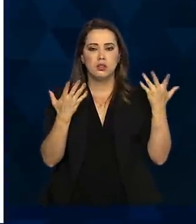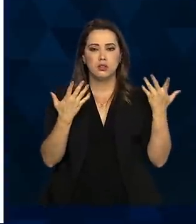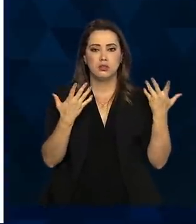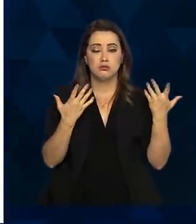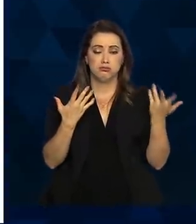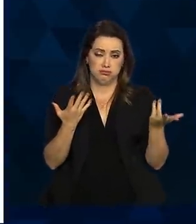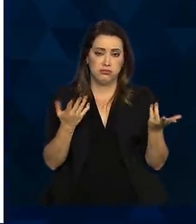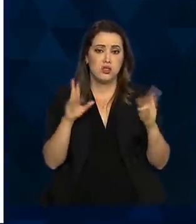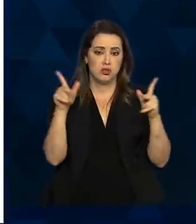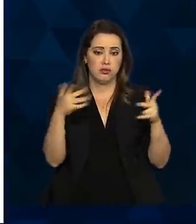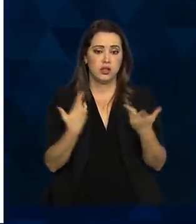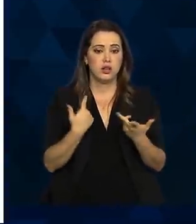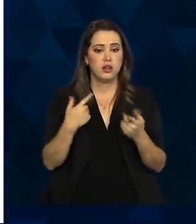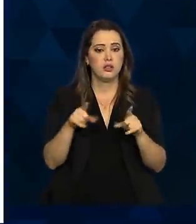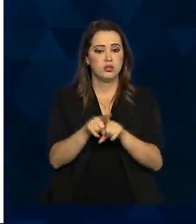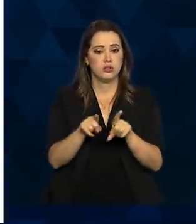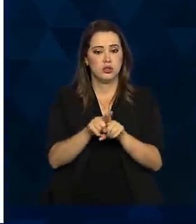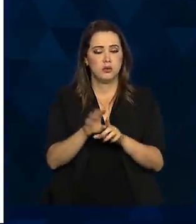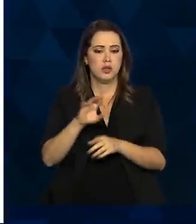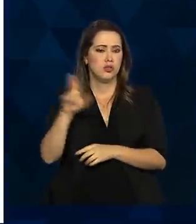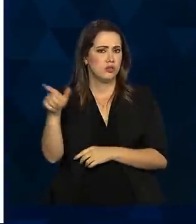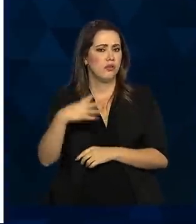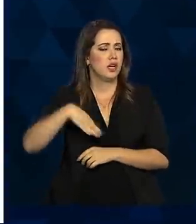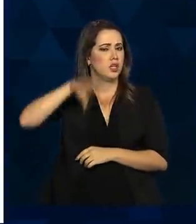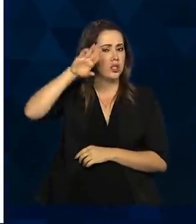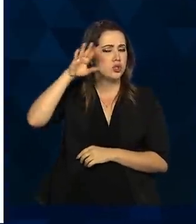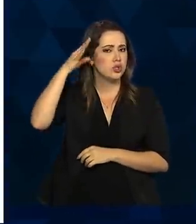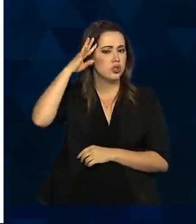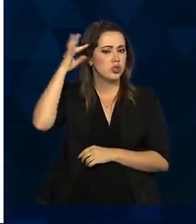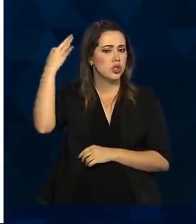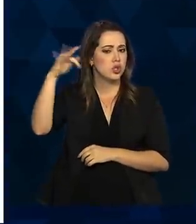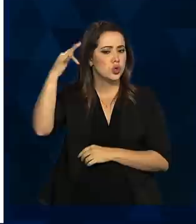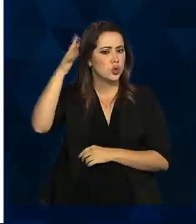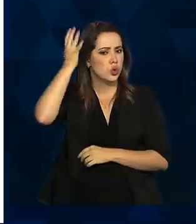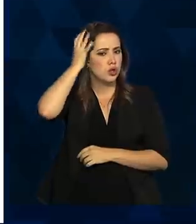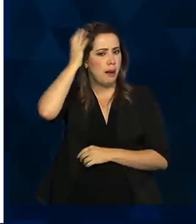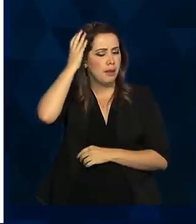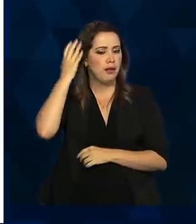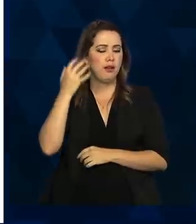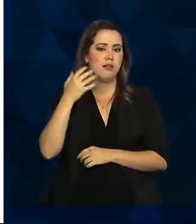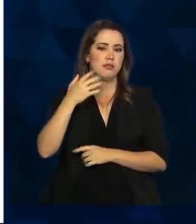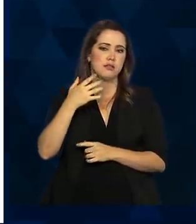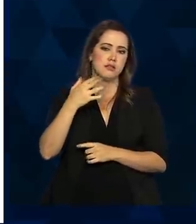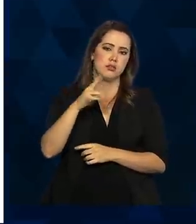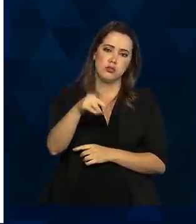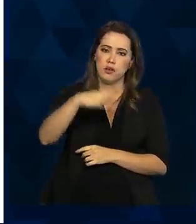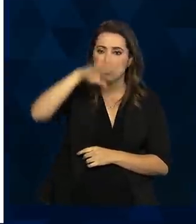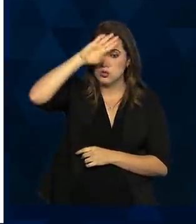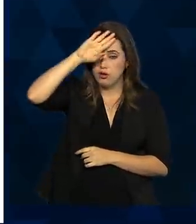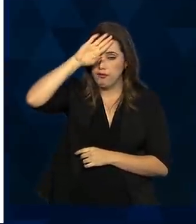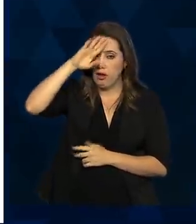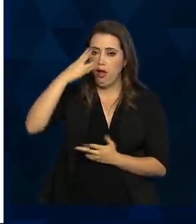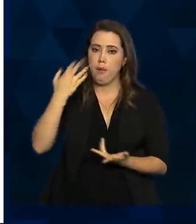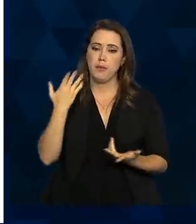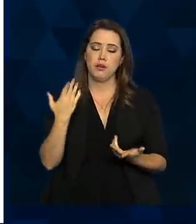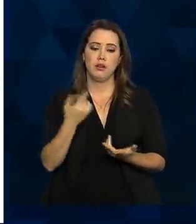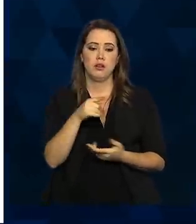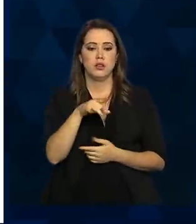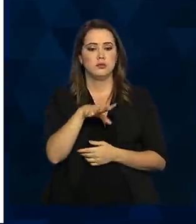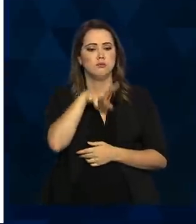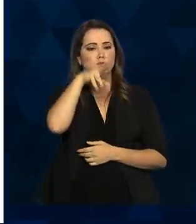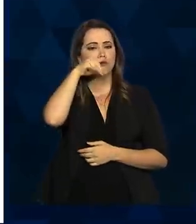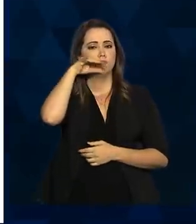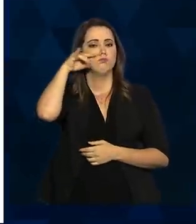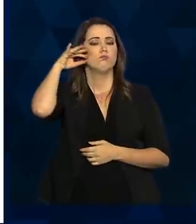sintoma grave, mas é um sintoma que significa várias outras coisas. Então, esse resultado da alteração do olfato e paladar em